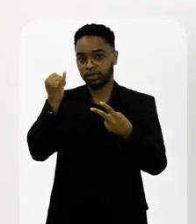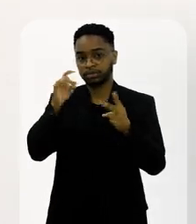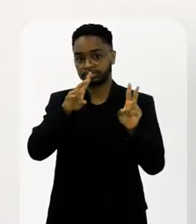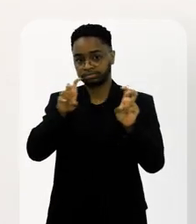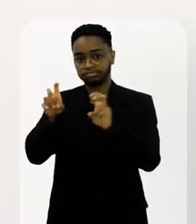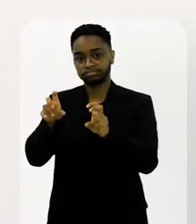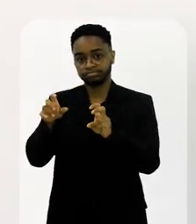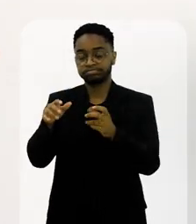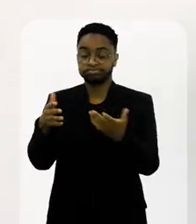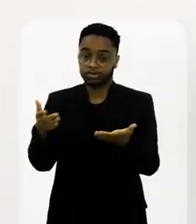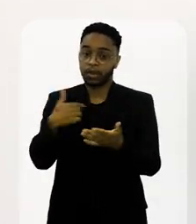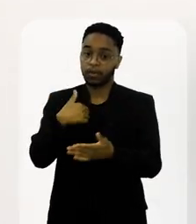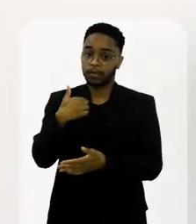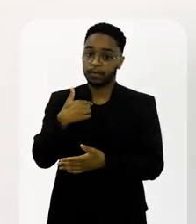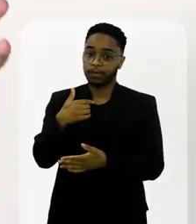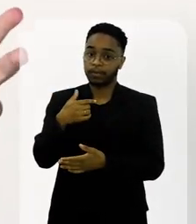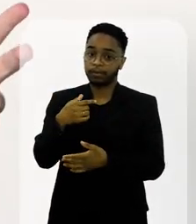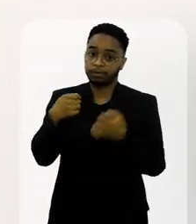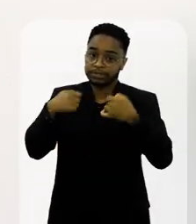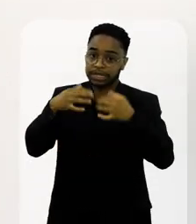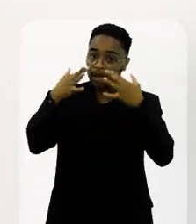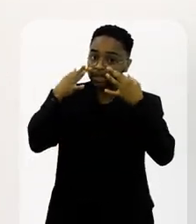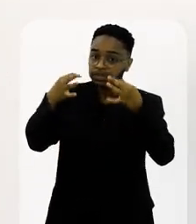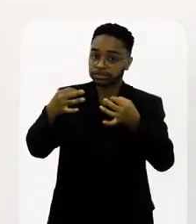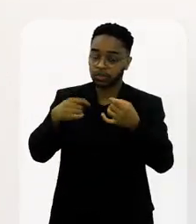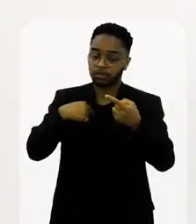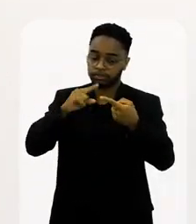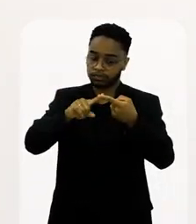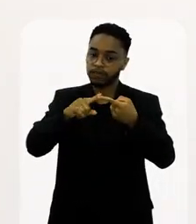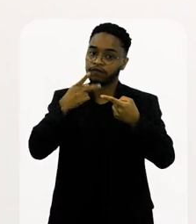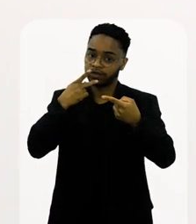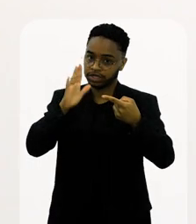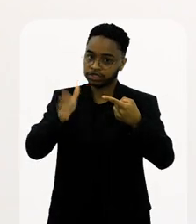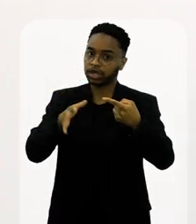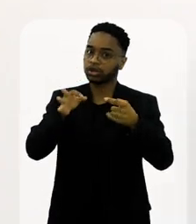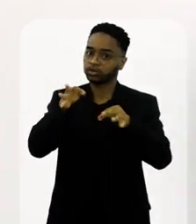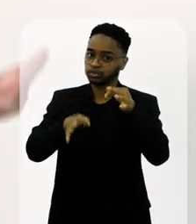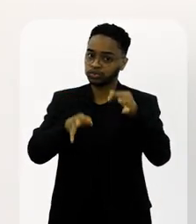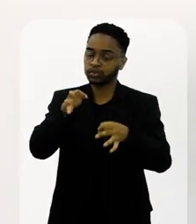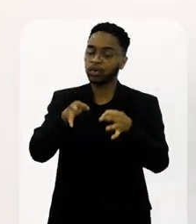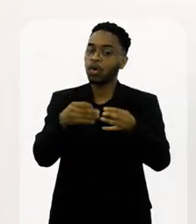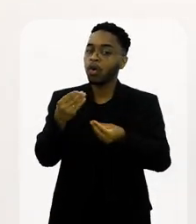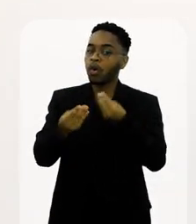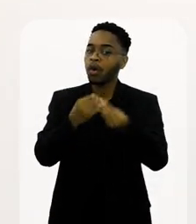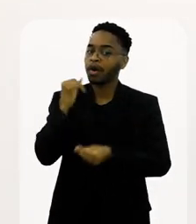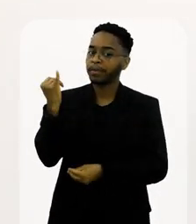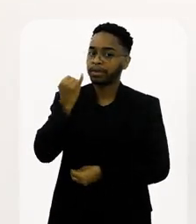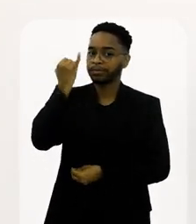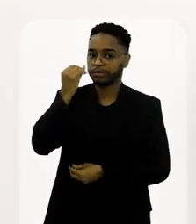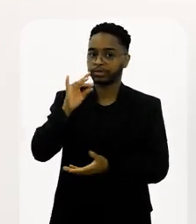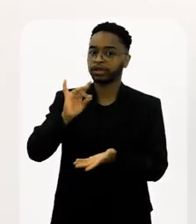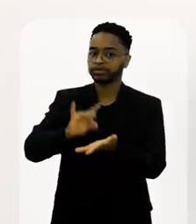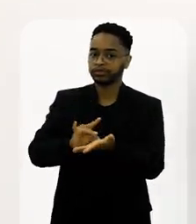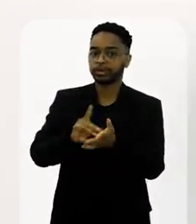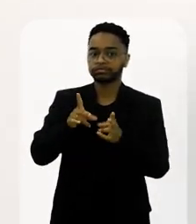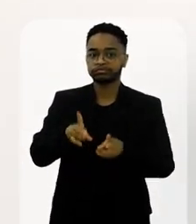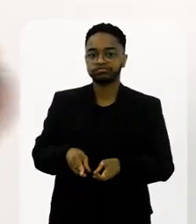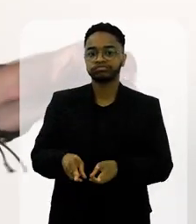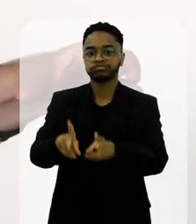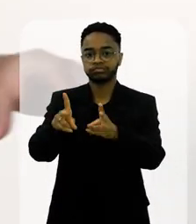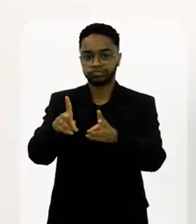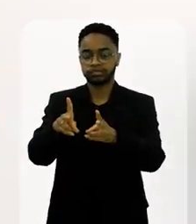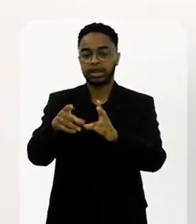que eu chamaria a atenção para a gente ficar de olho, que é o júri, já falei sobre isso, o quanto o júri é importante para